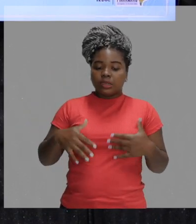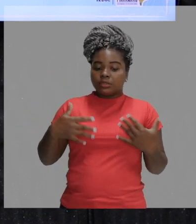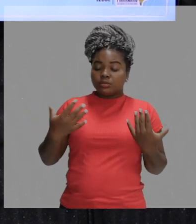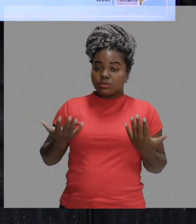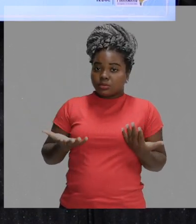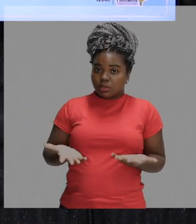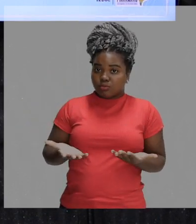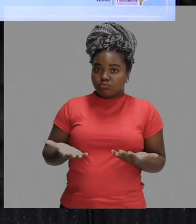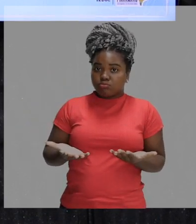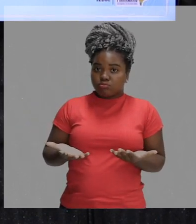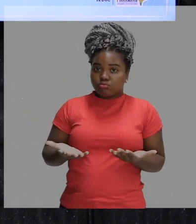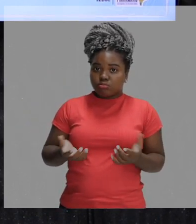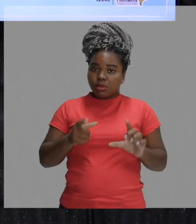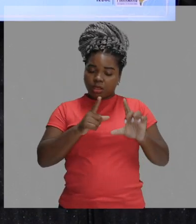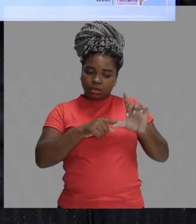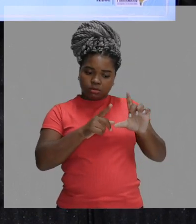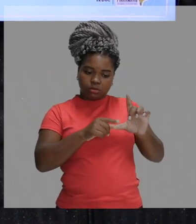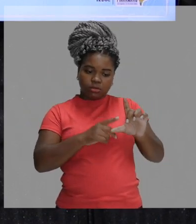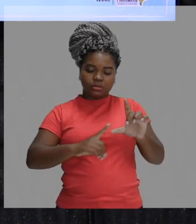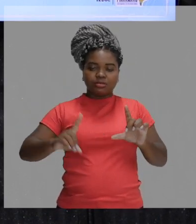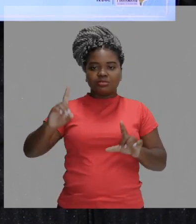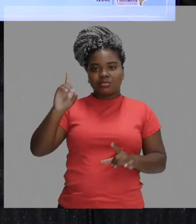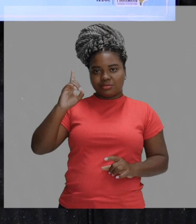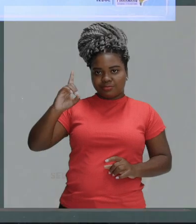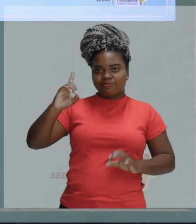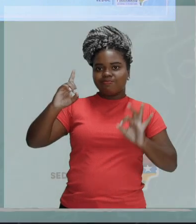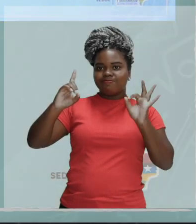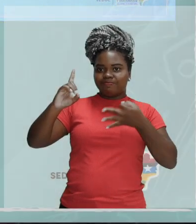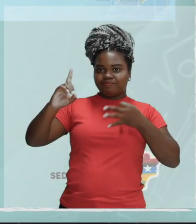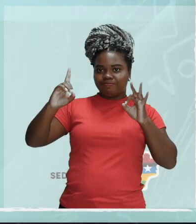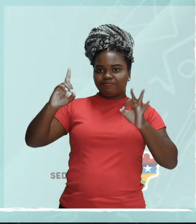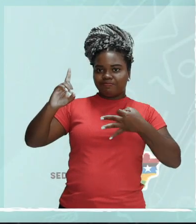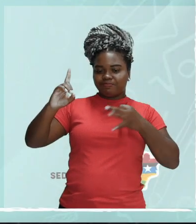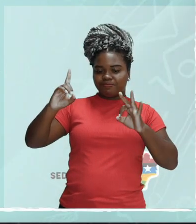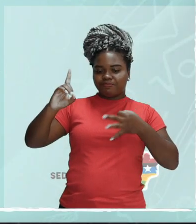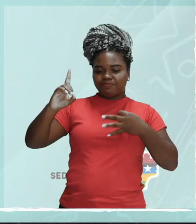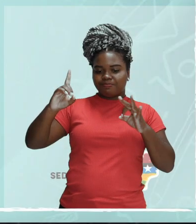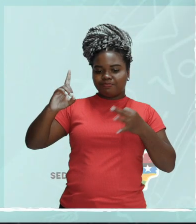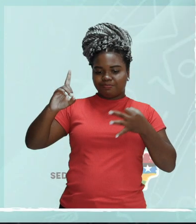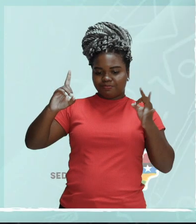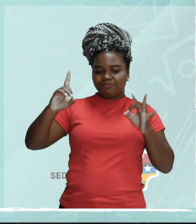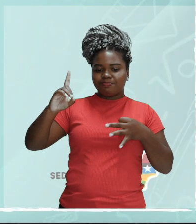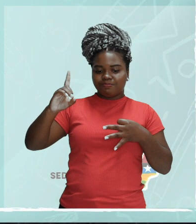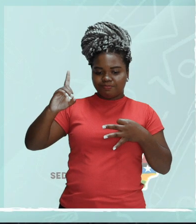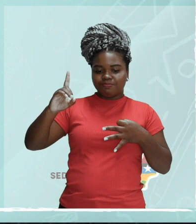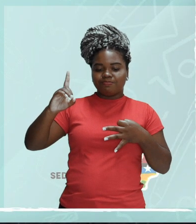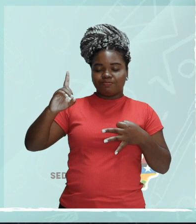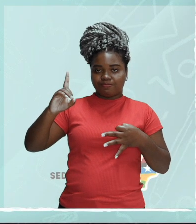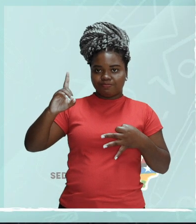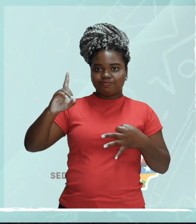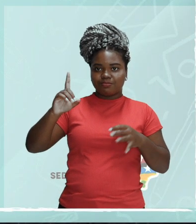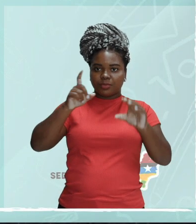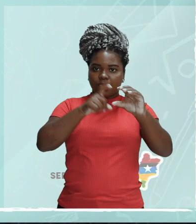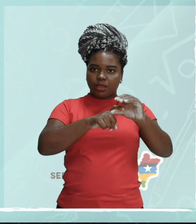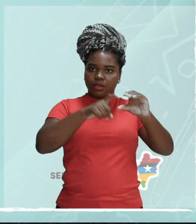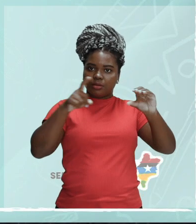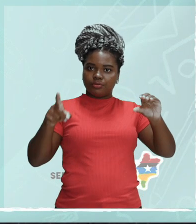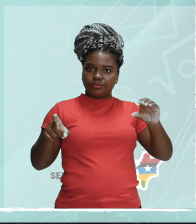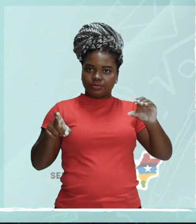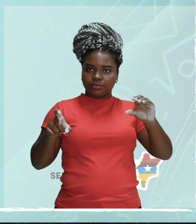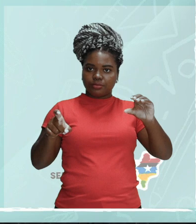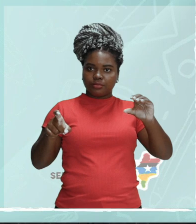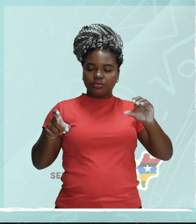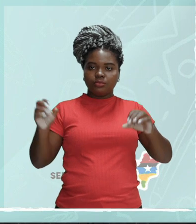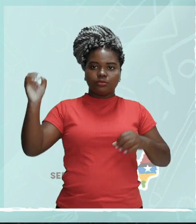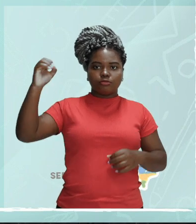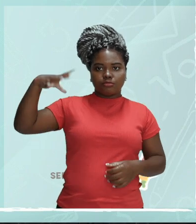Então, nos resta a letra D. O princípio da independência dos raios de luz. Então,